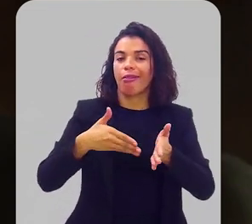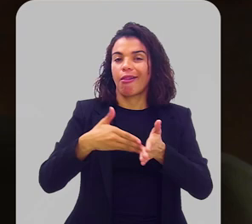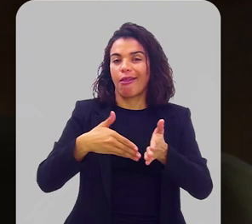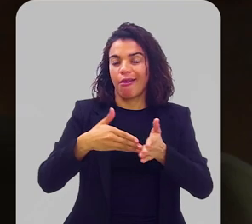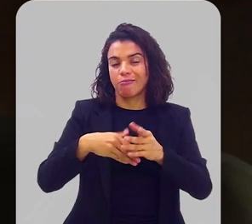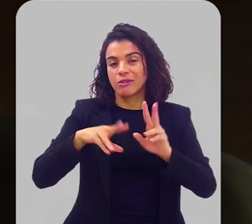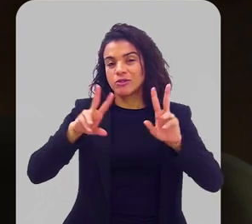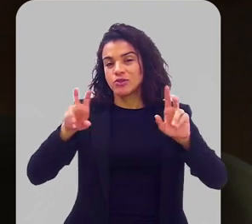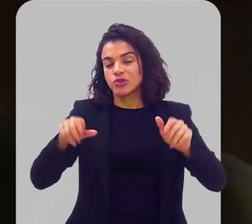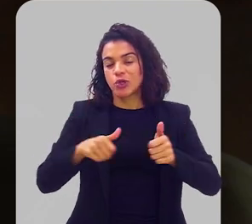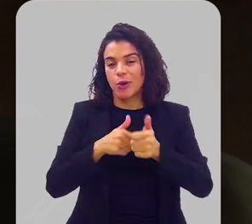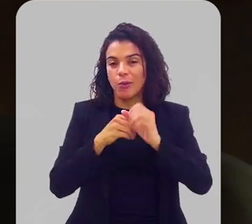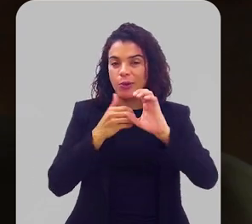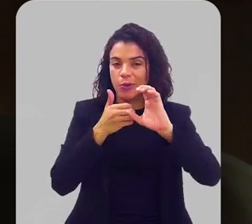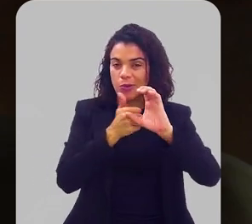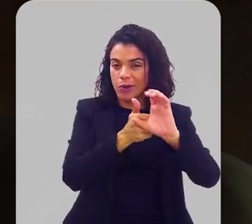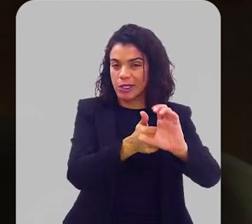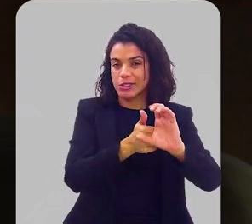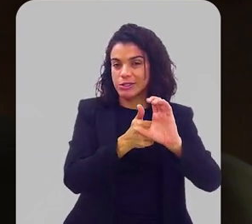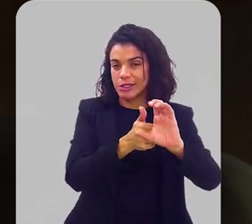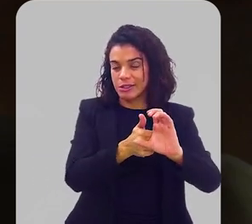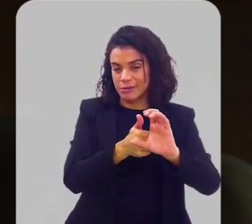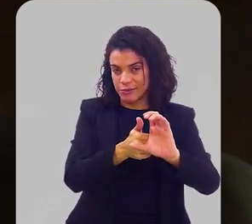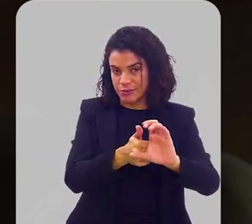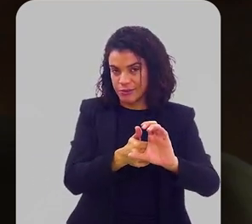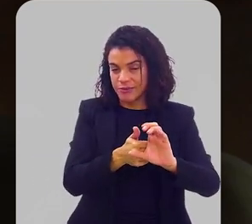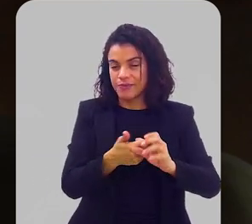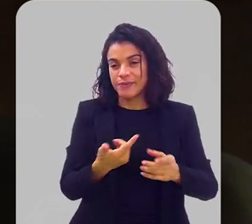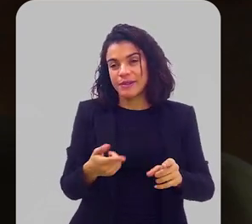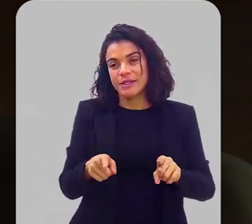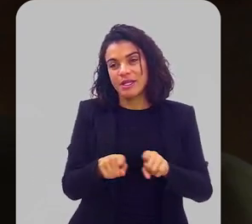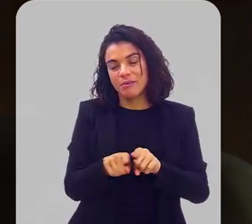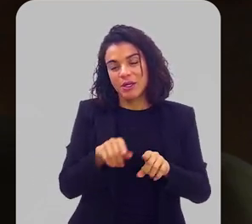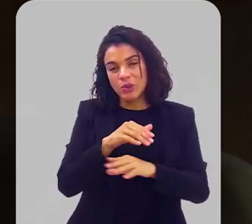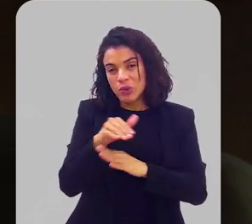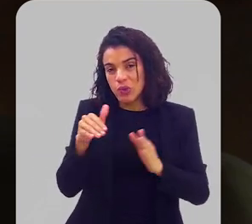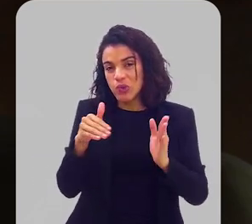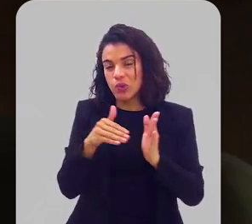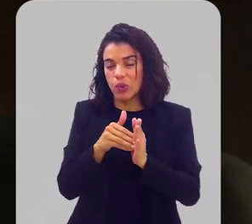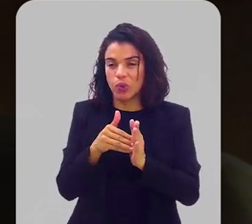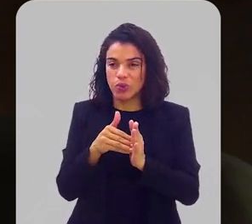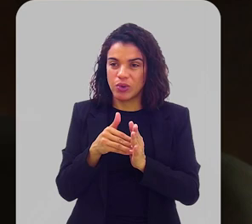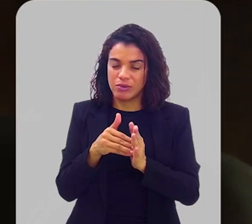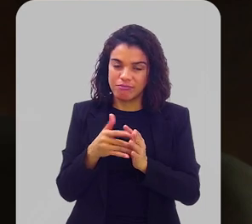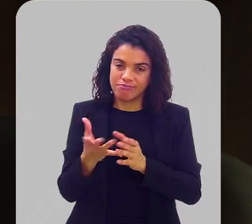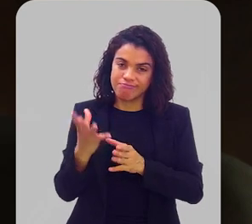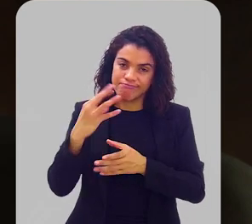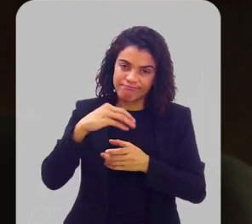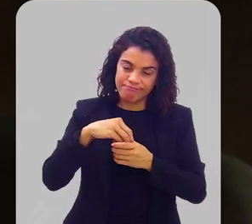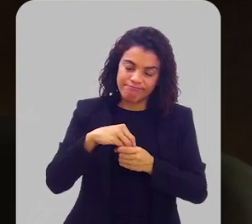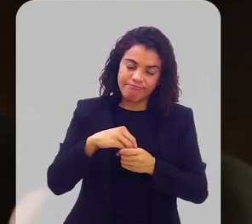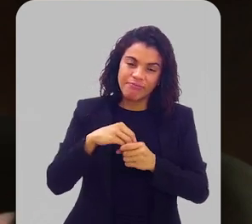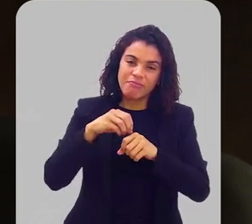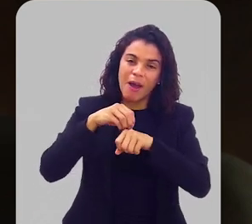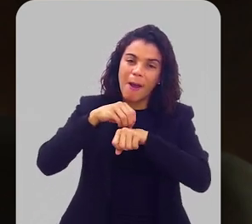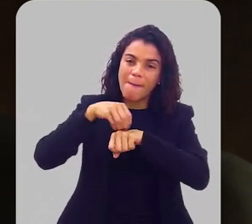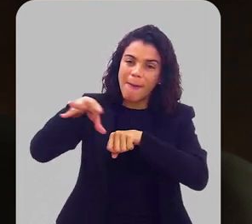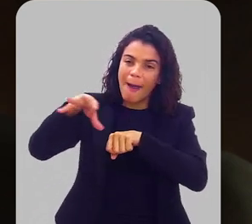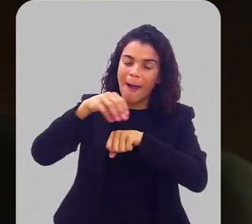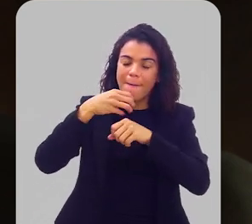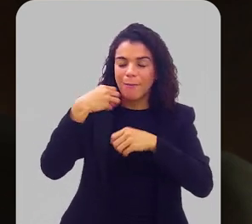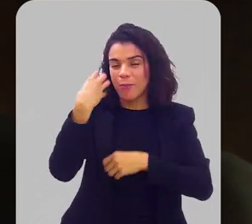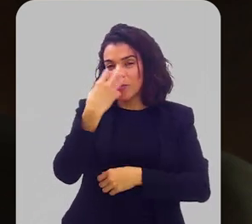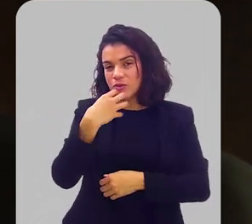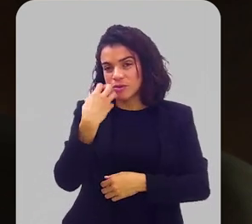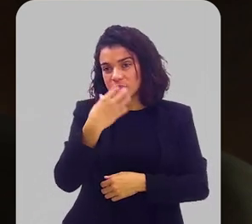em relação ao cristianismo e tudo que envolve ele, e de levar as músicas cristãs para todas as rádios.